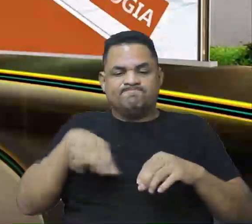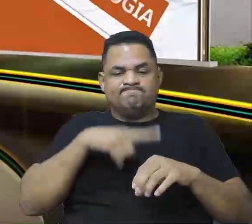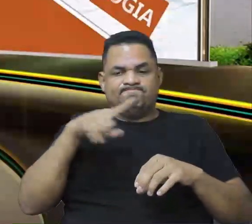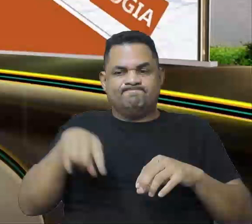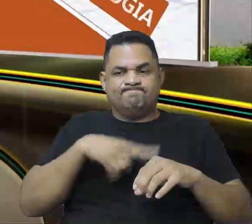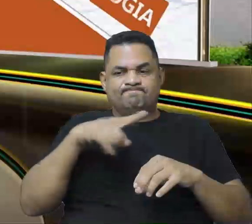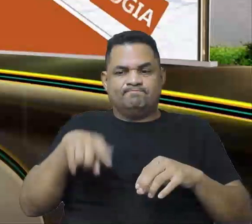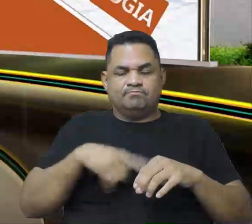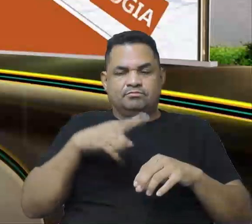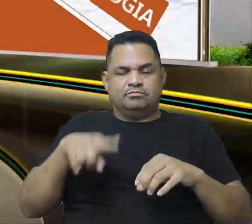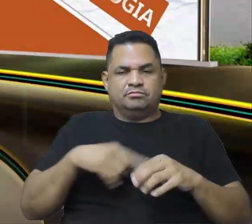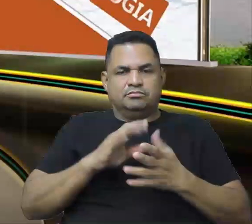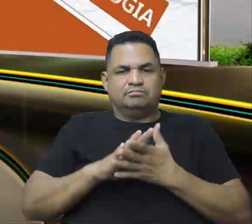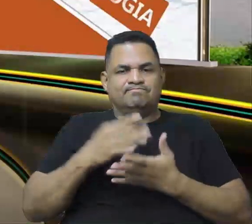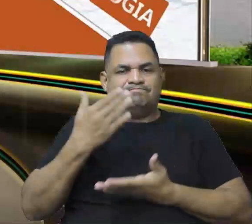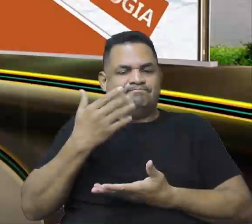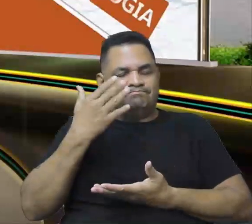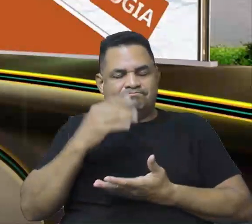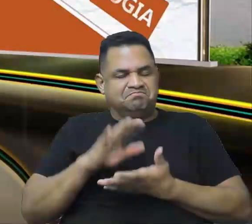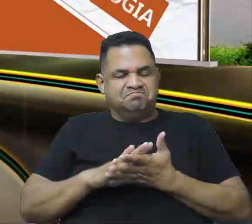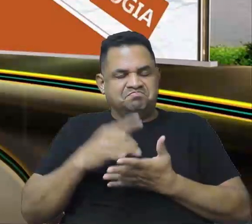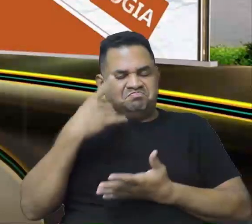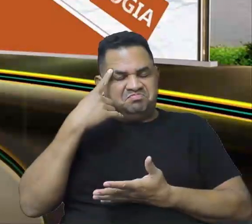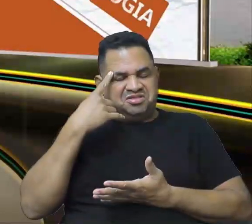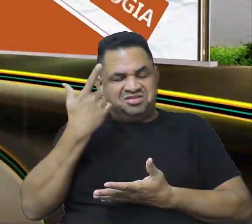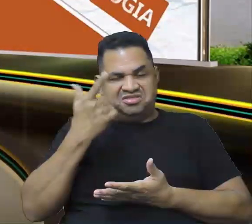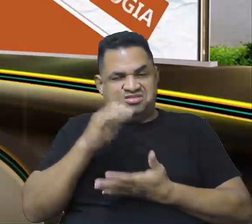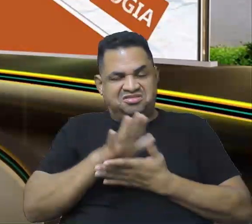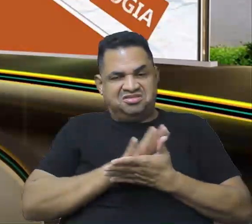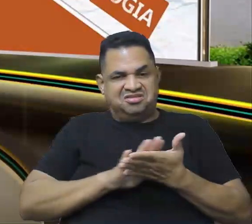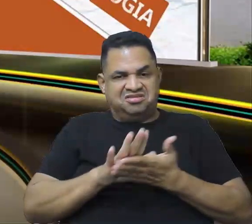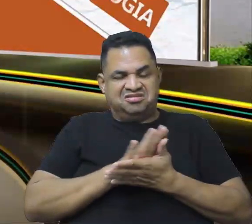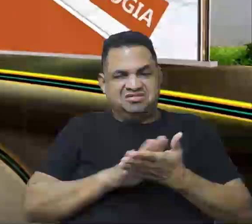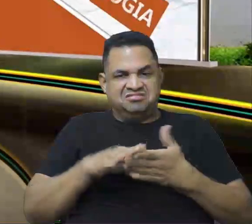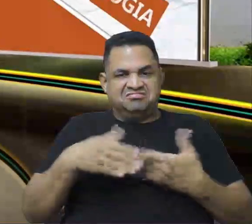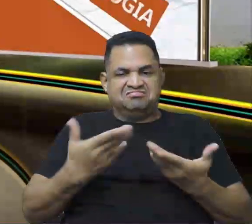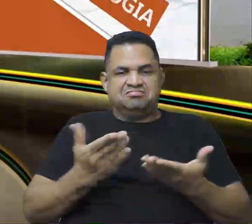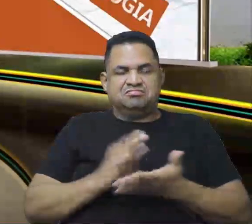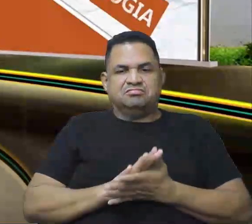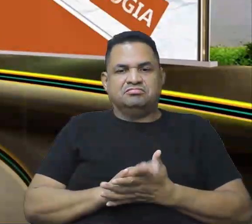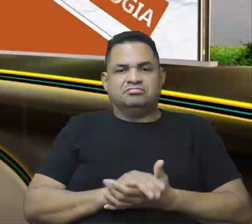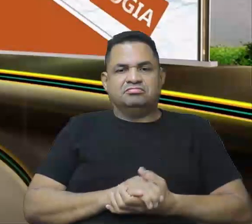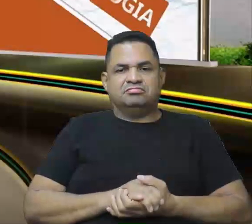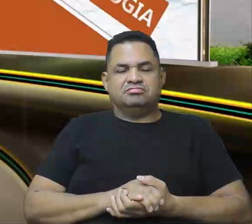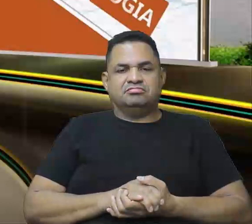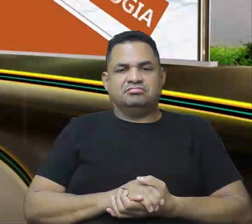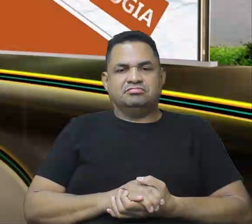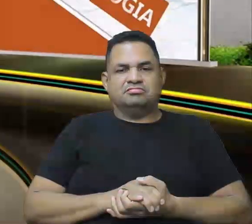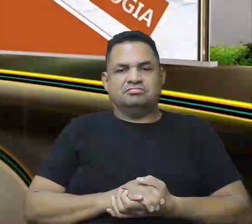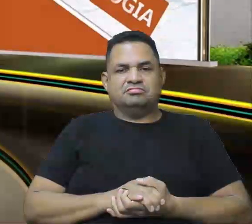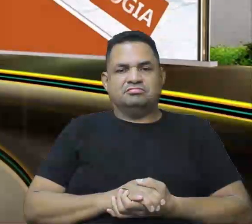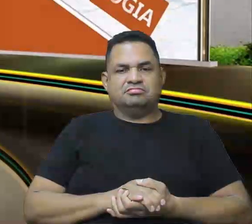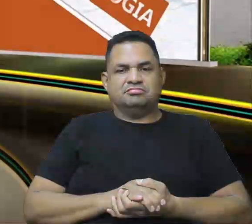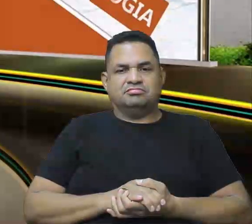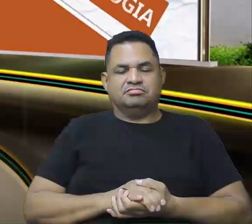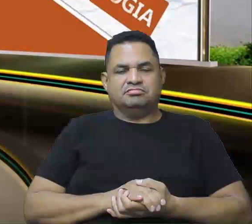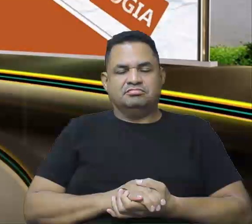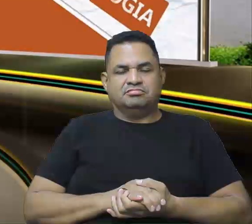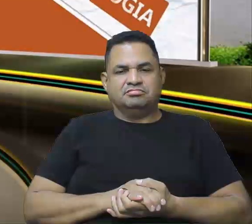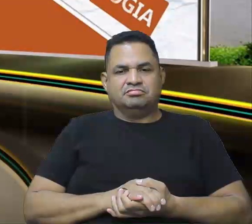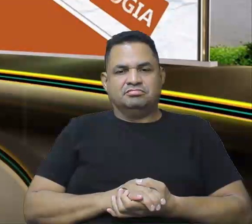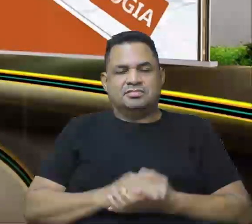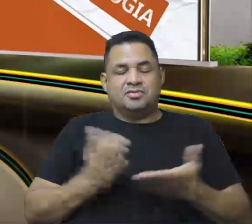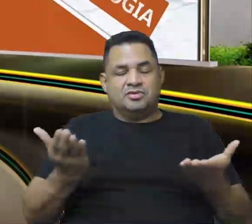círculo sem pensar sem olhar criticamente para a sociedade da qual a gente faz parte, tá certo, galerinha? E